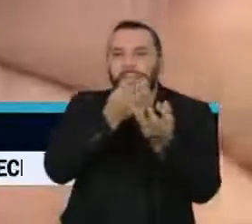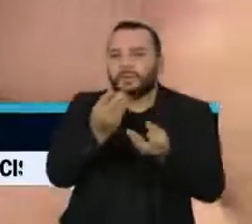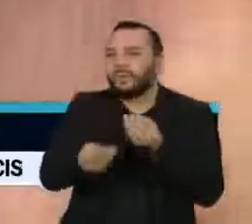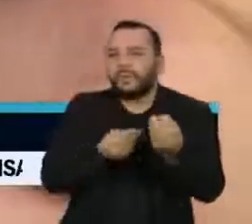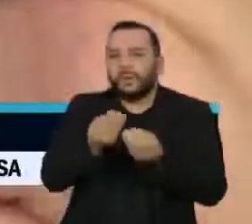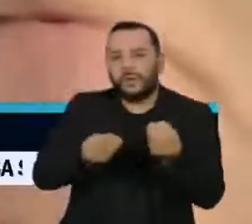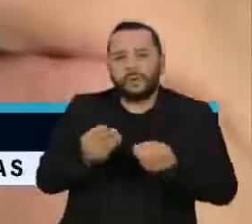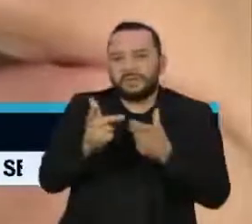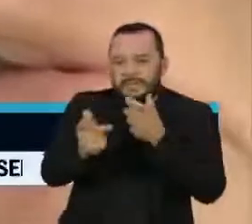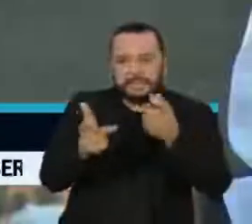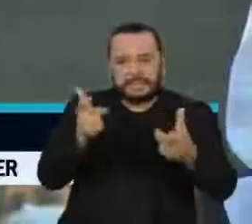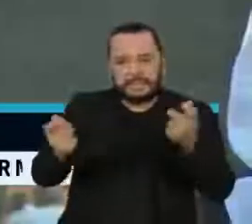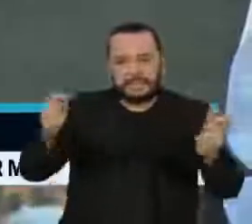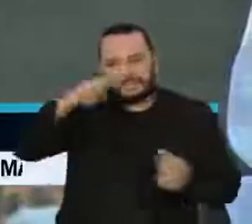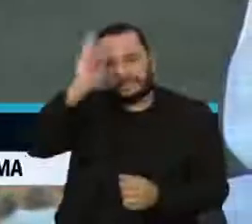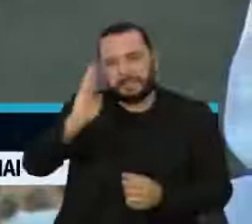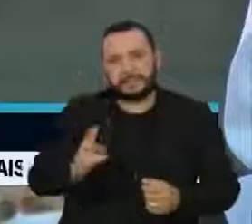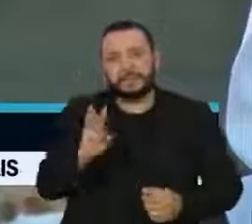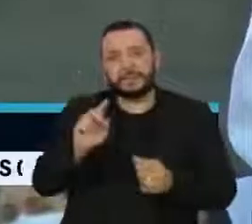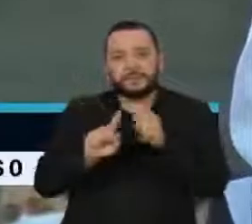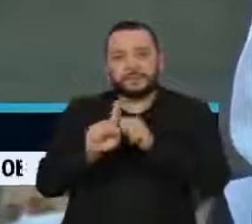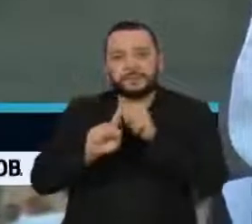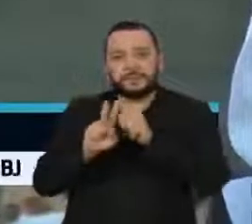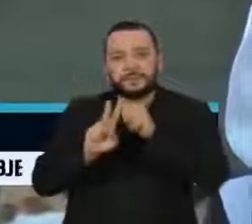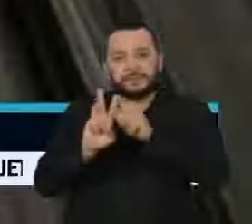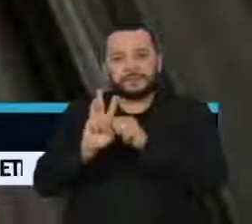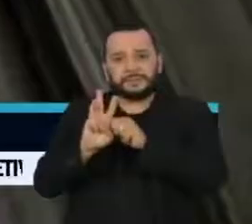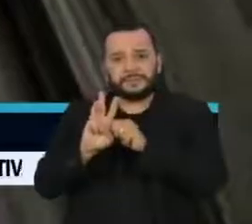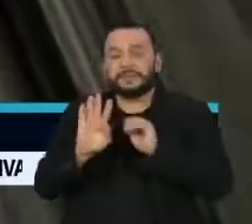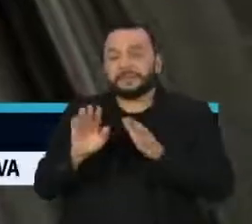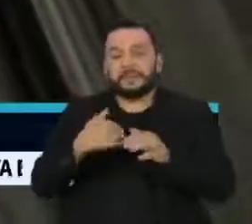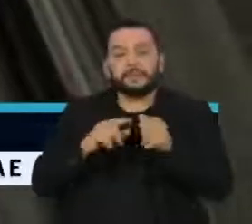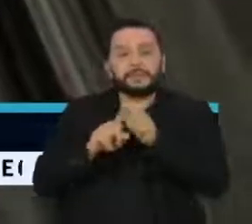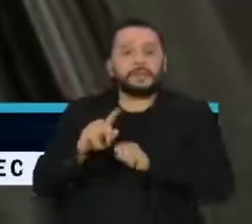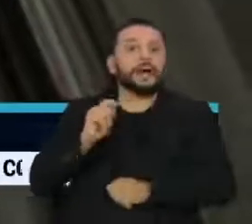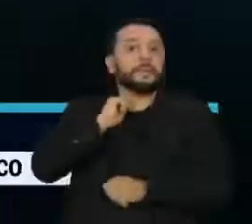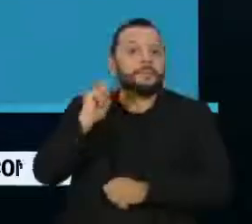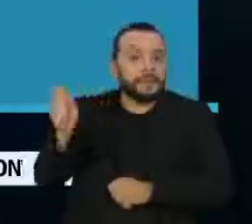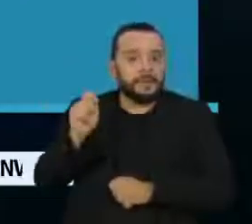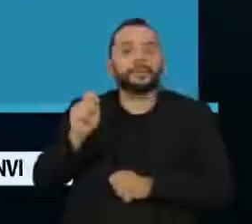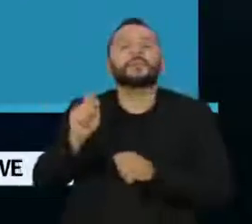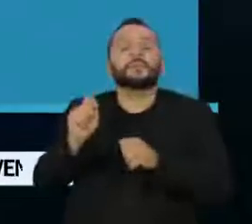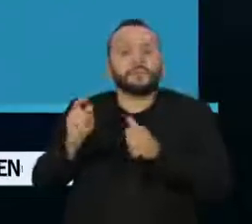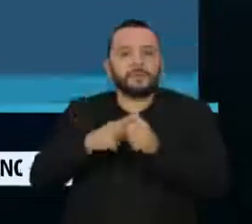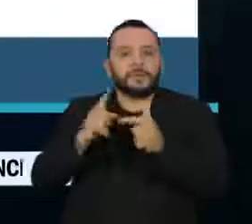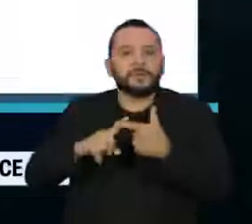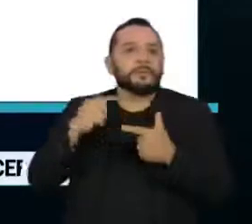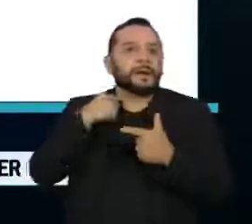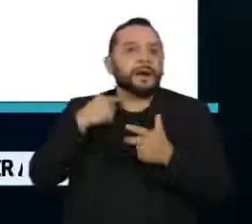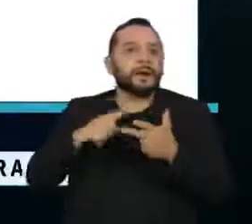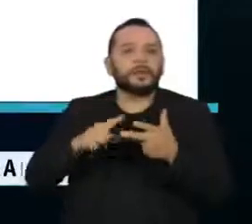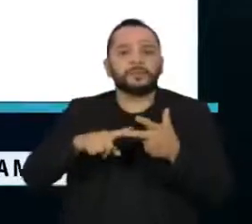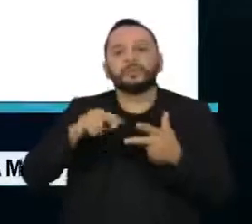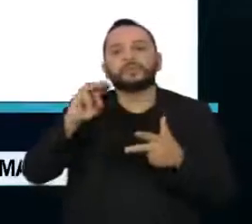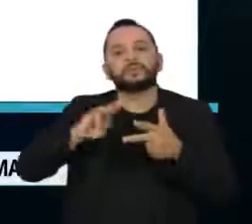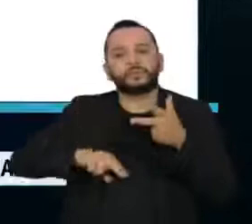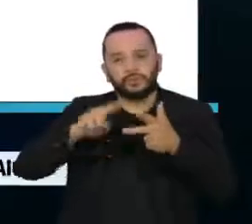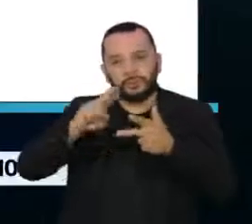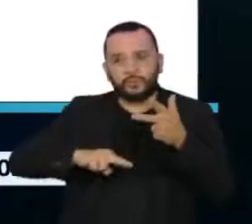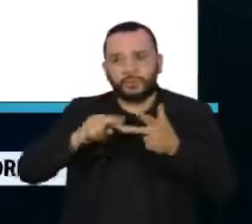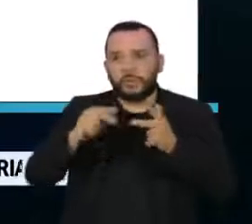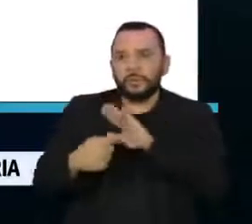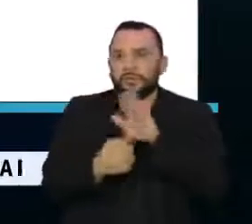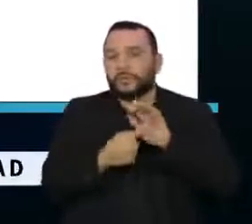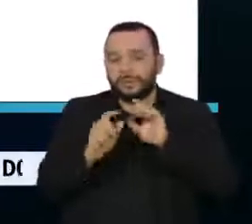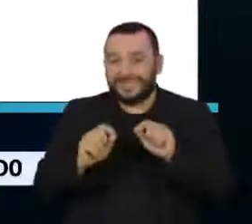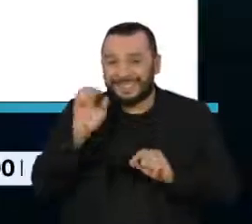do Brasil no primeiro trimestre. A partir de uma projeção dos meses de abril, maio e junho, chegou-se a conclusão de que se o Programa Nacional